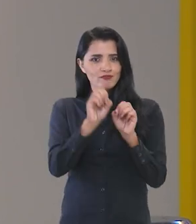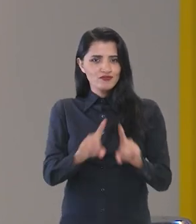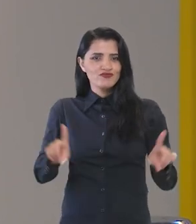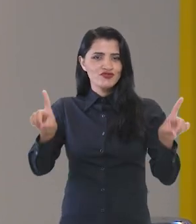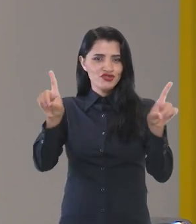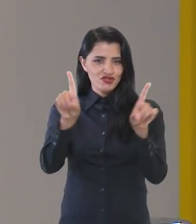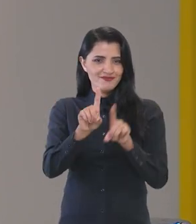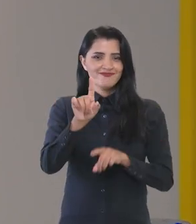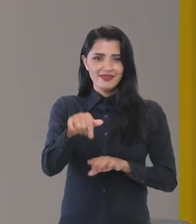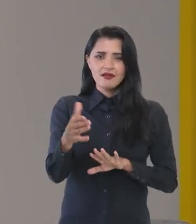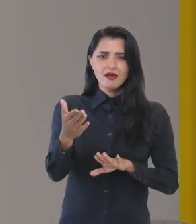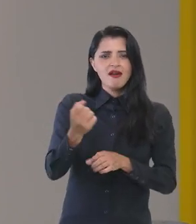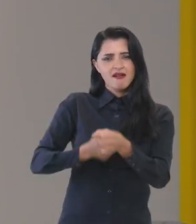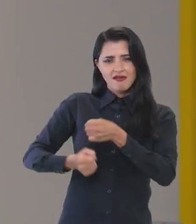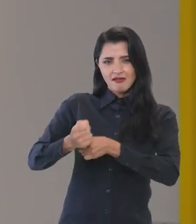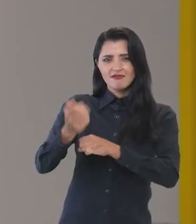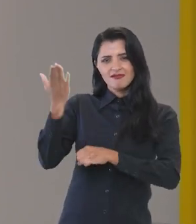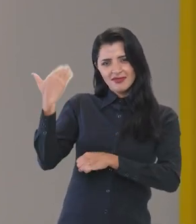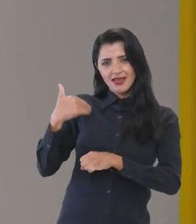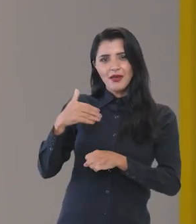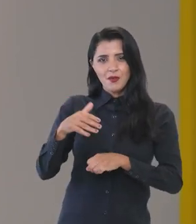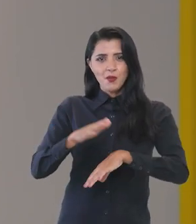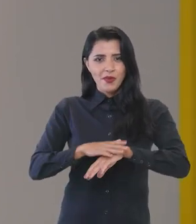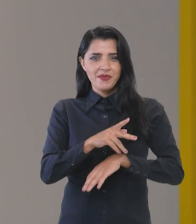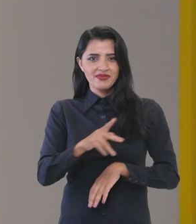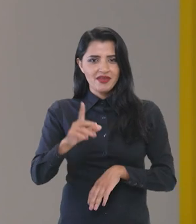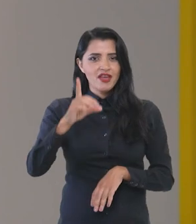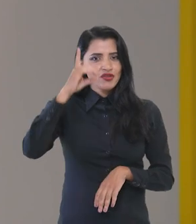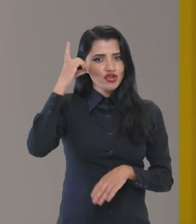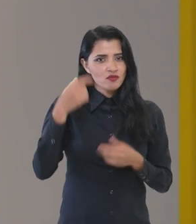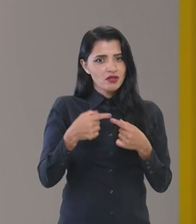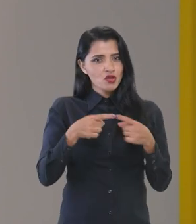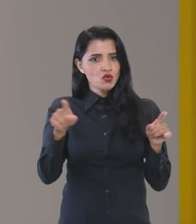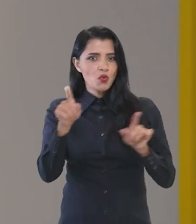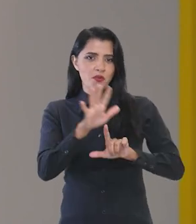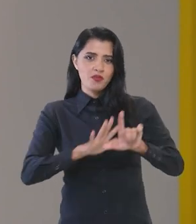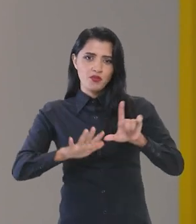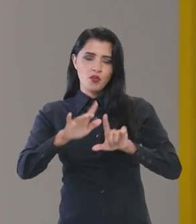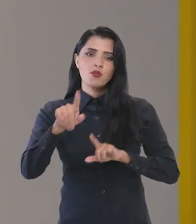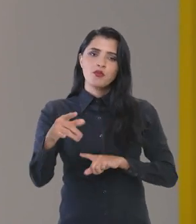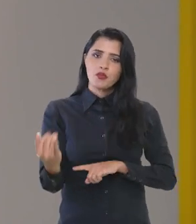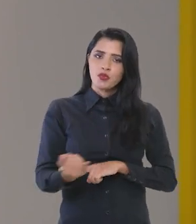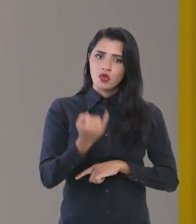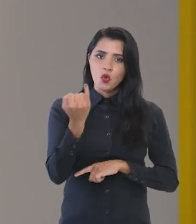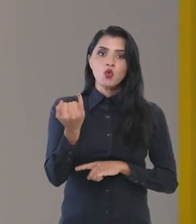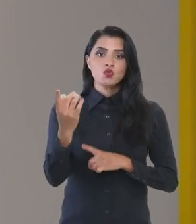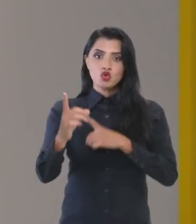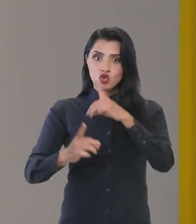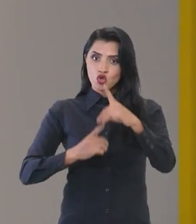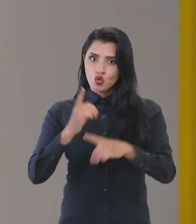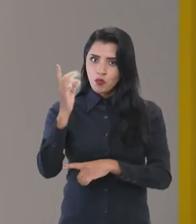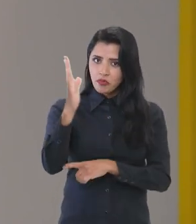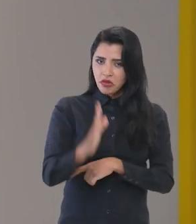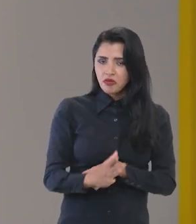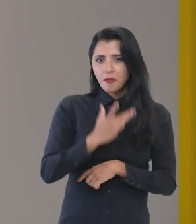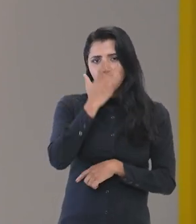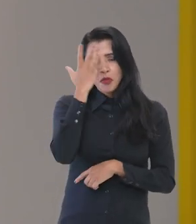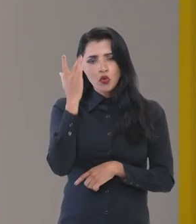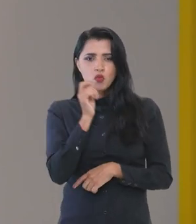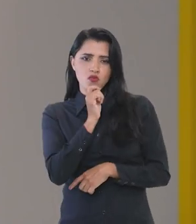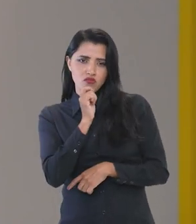cultura digital, né? Anos atrás, quando a presidenta Dilma lançou uma plataforma importante, foi o Dialoga Brasil,